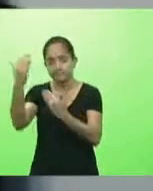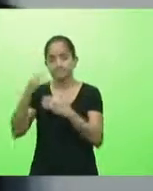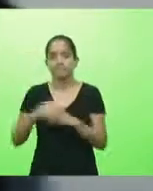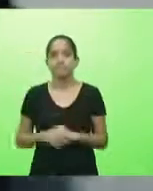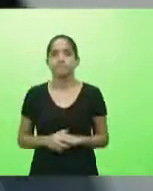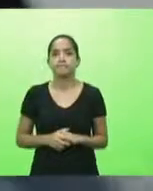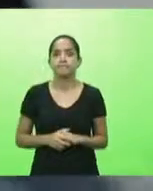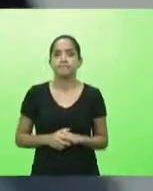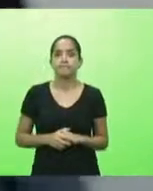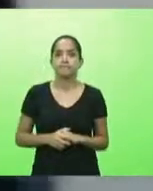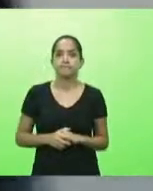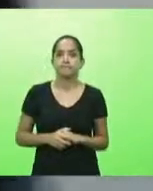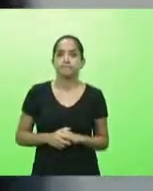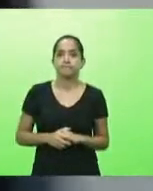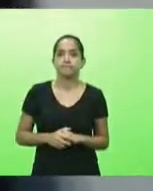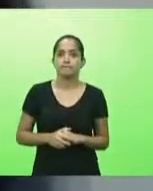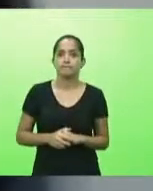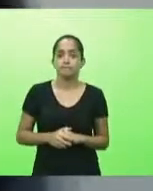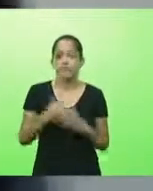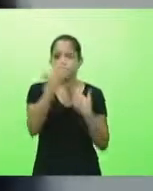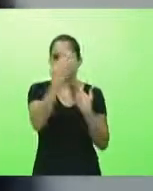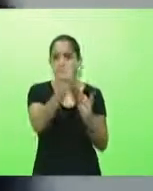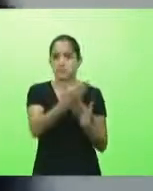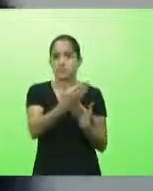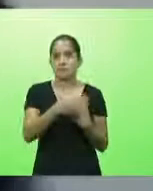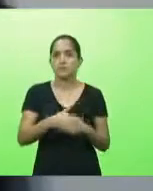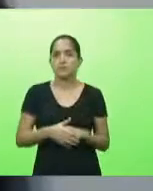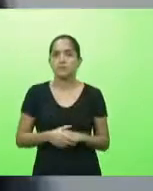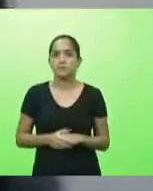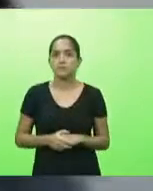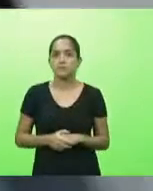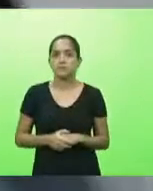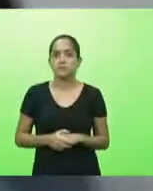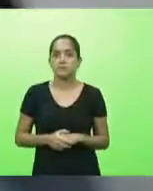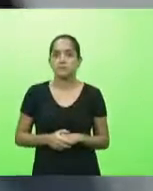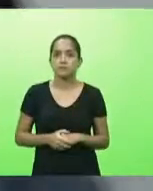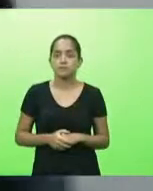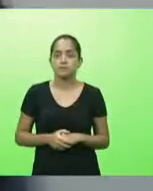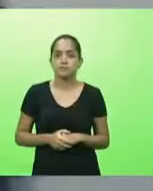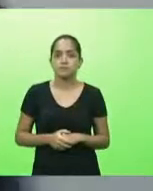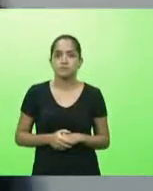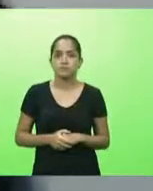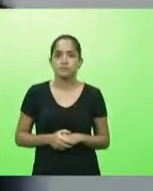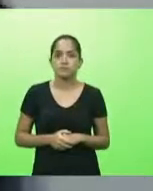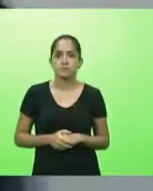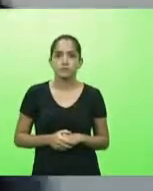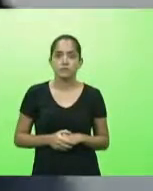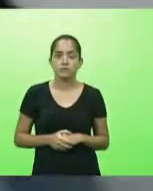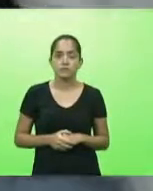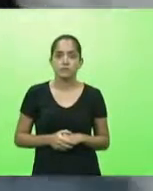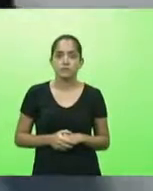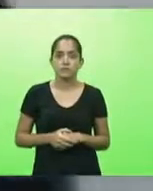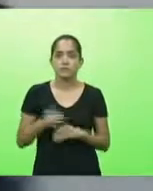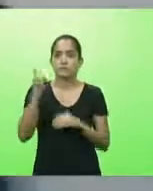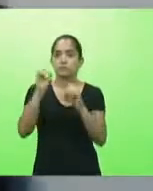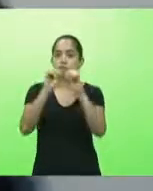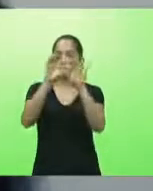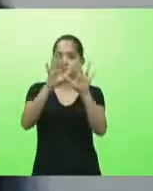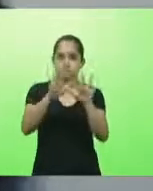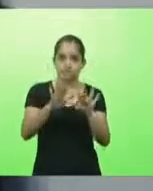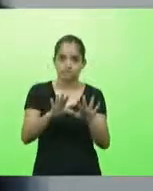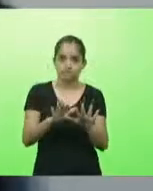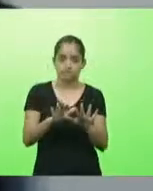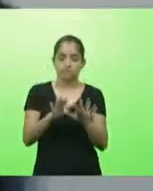momento então está certo muito obrigado comandante geral de unei e a todos Deus ilumine e abençoe que Deus nos livre